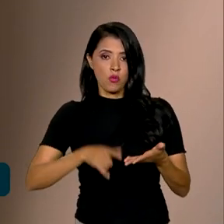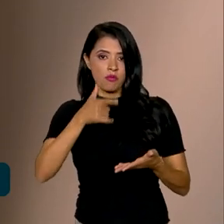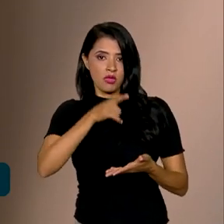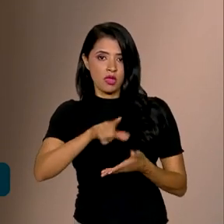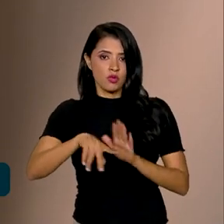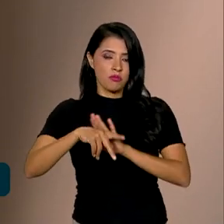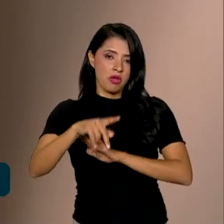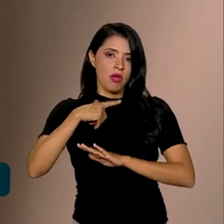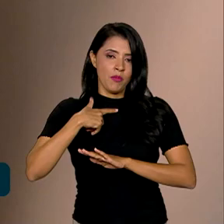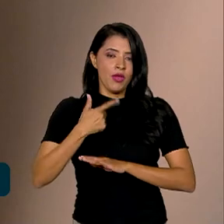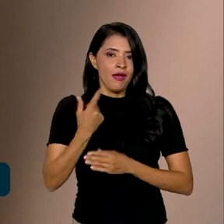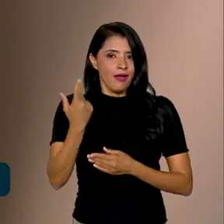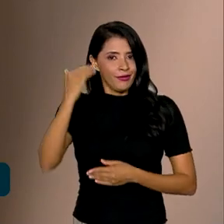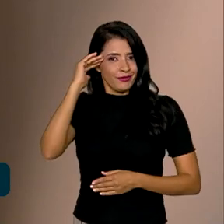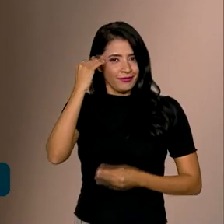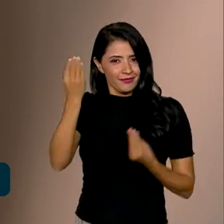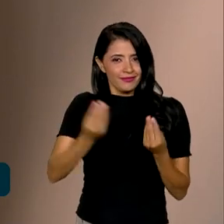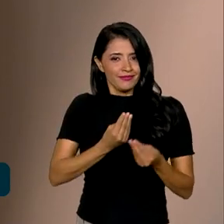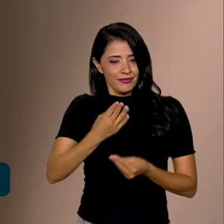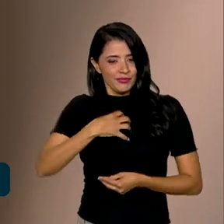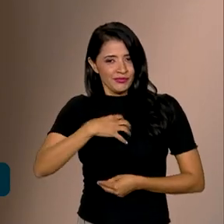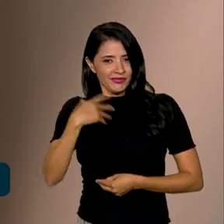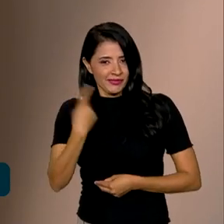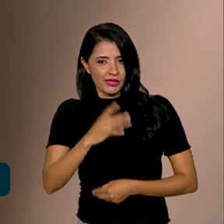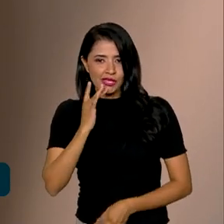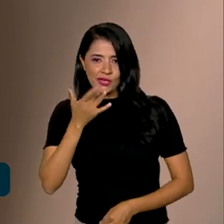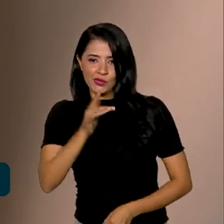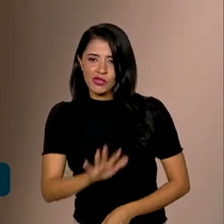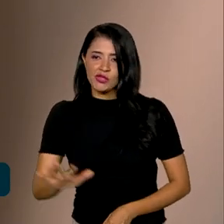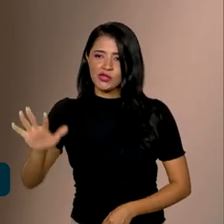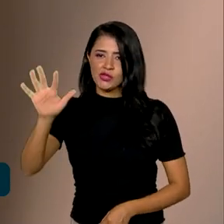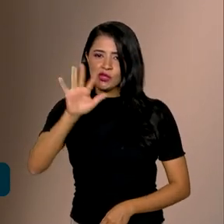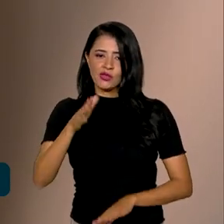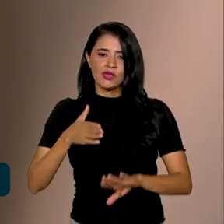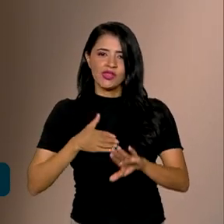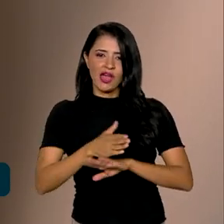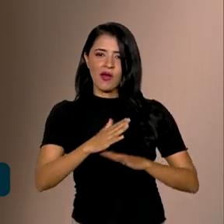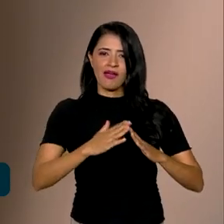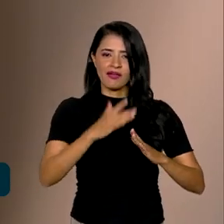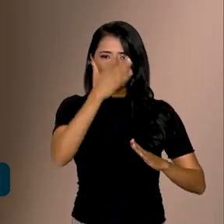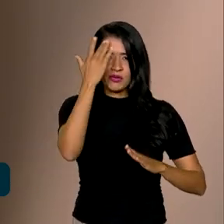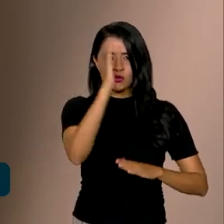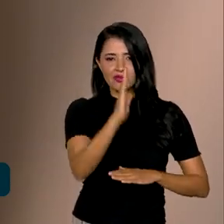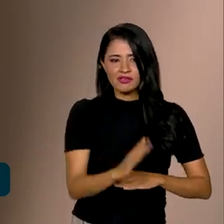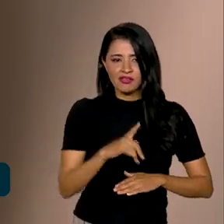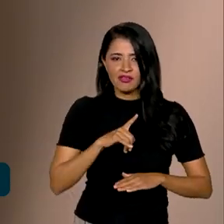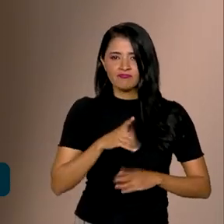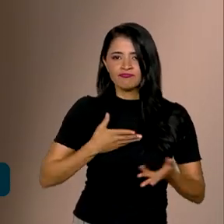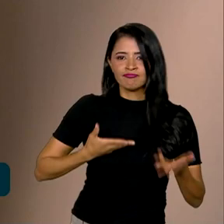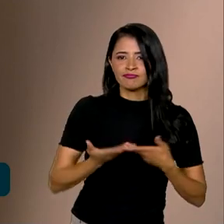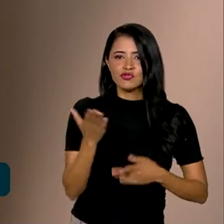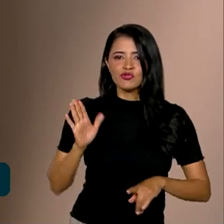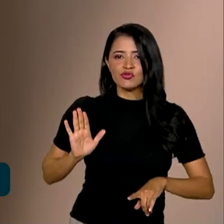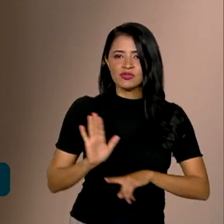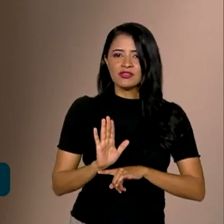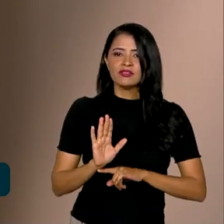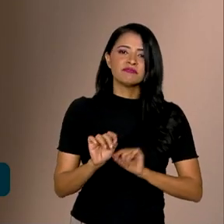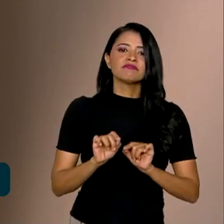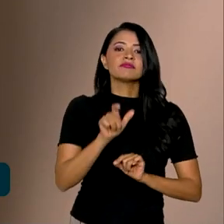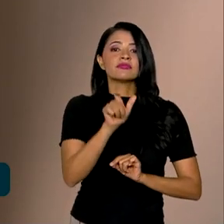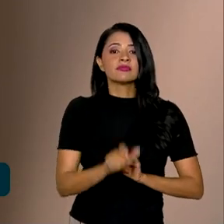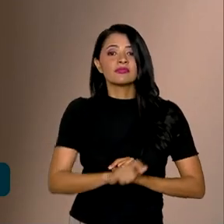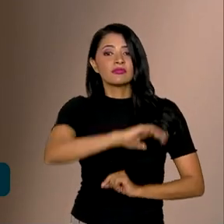porque nós entendemos que é uma forma do Tesouro Nacional entrar na casa dos brasileiros, ajudando aquele